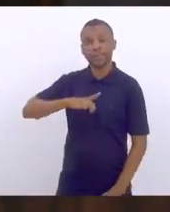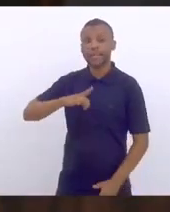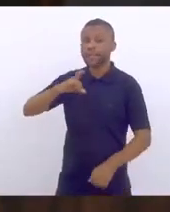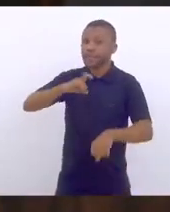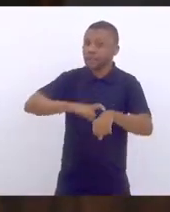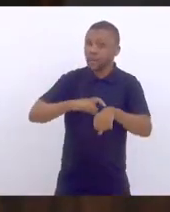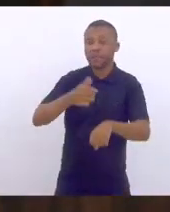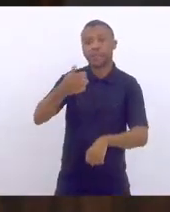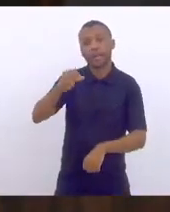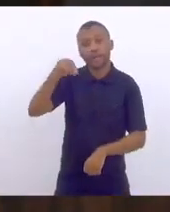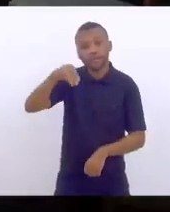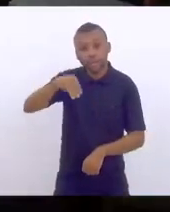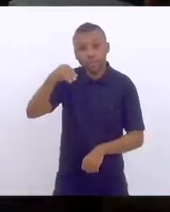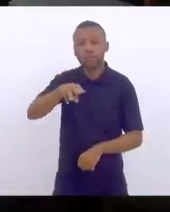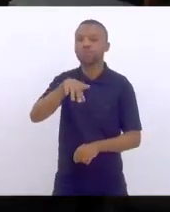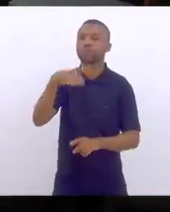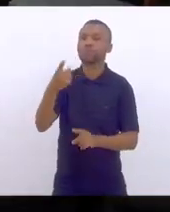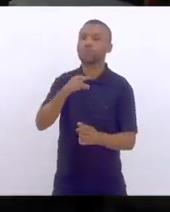manifestação.